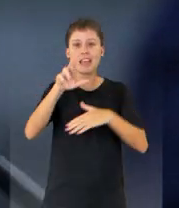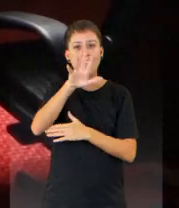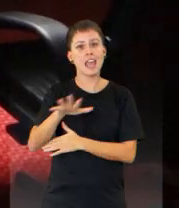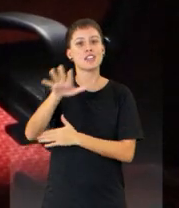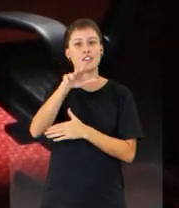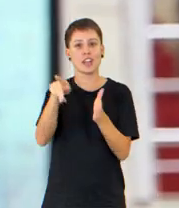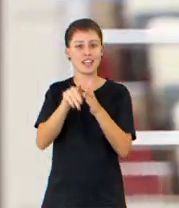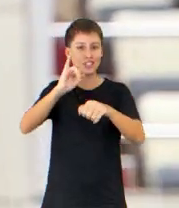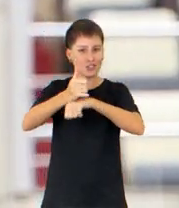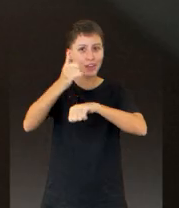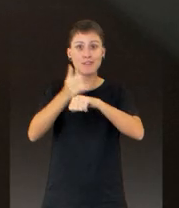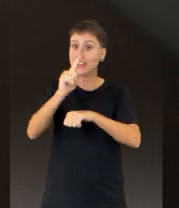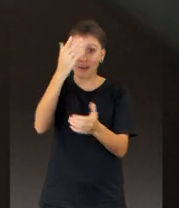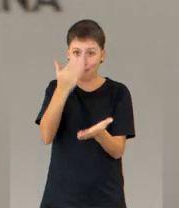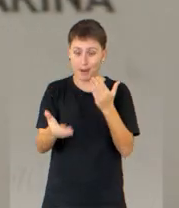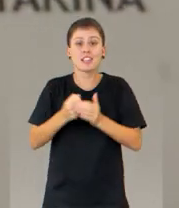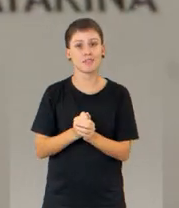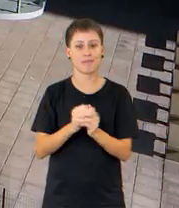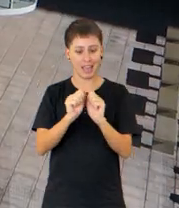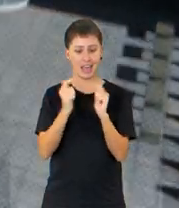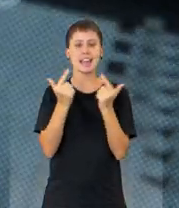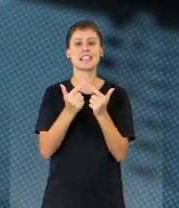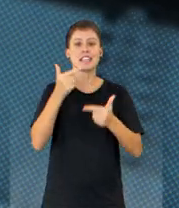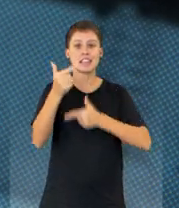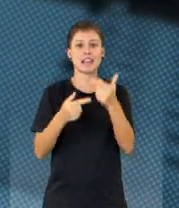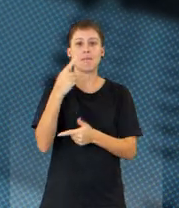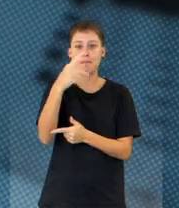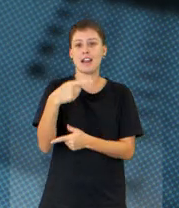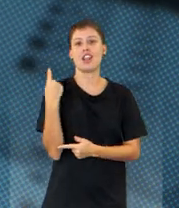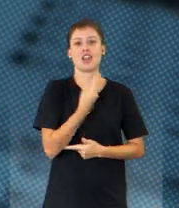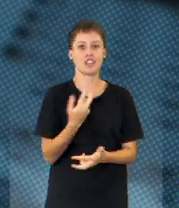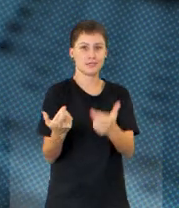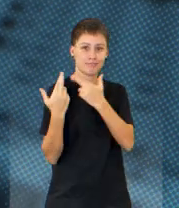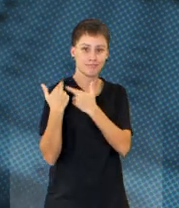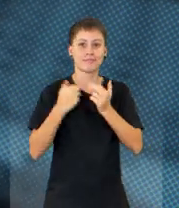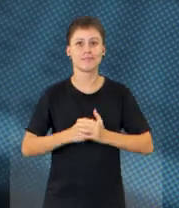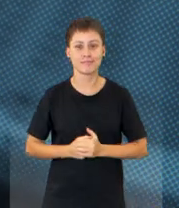plenária regionalizada em Joinville. Não perca! Alesc. Trabalhar por você é de lei. Alesc. por é